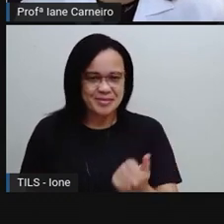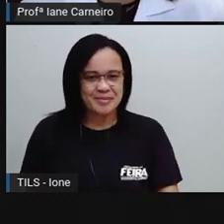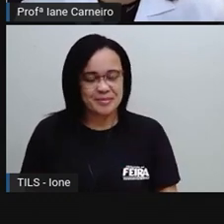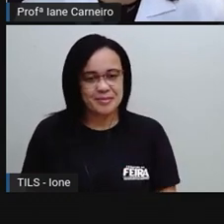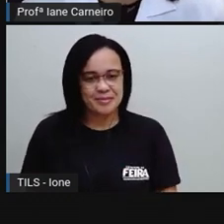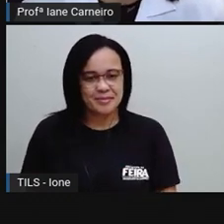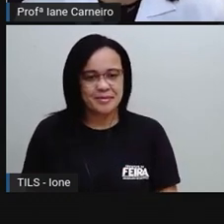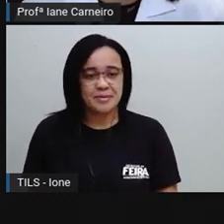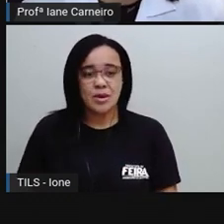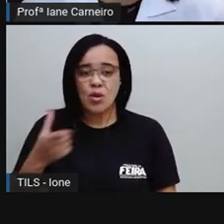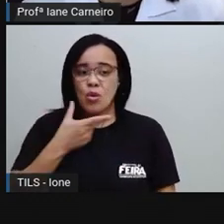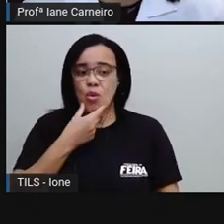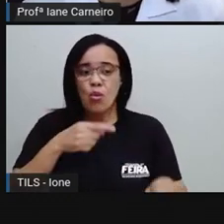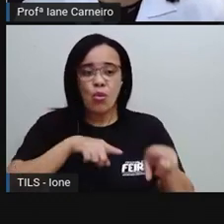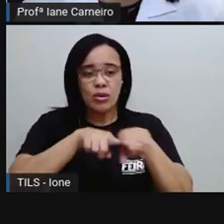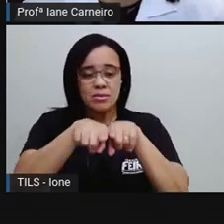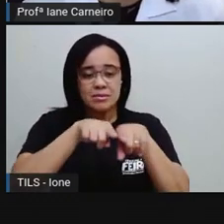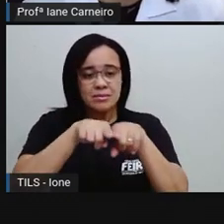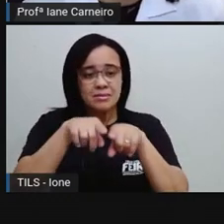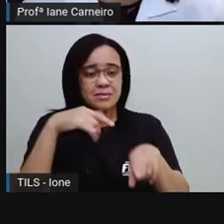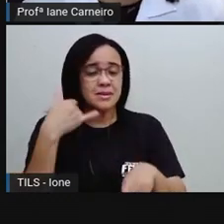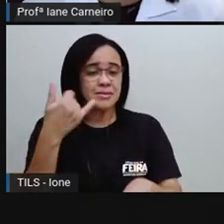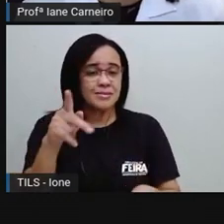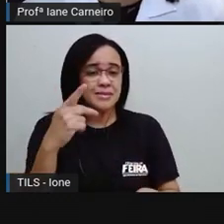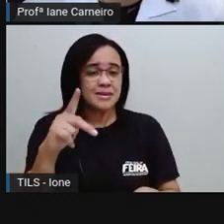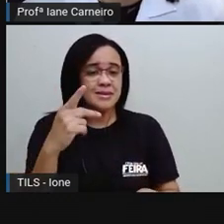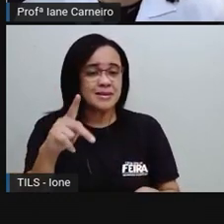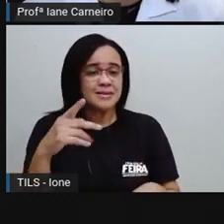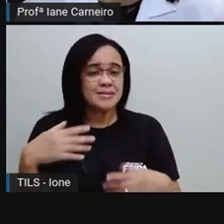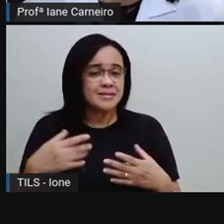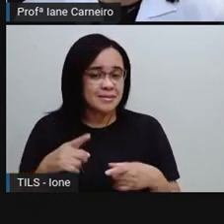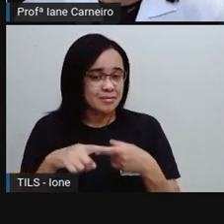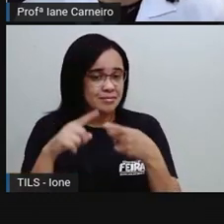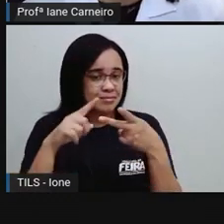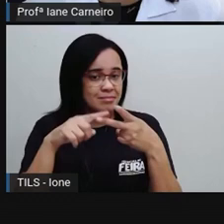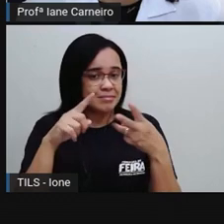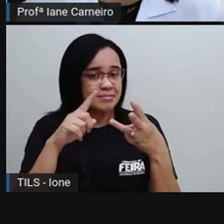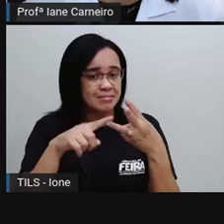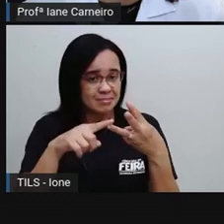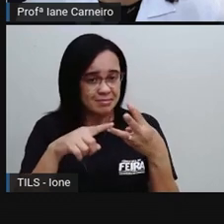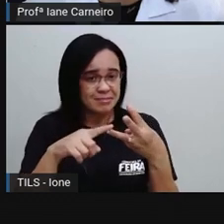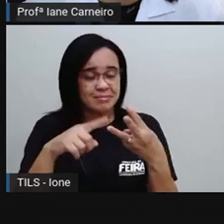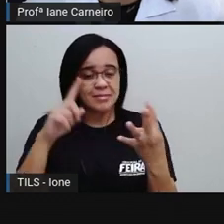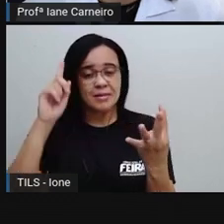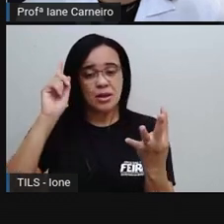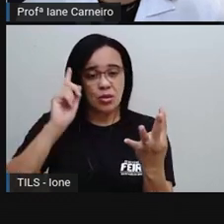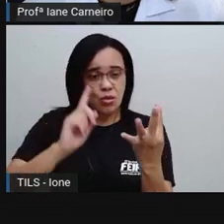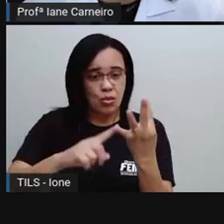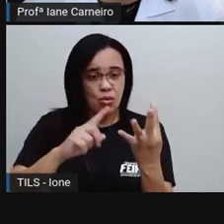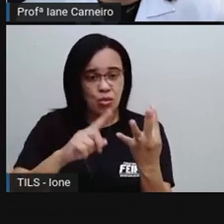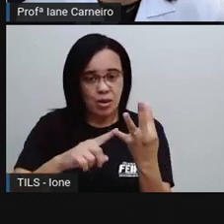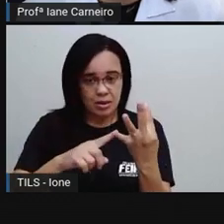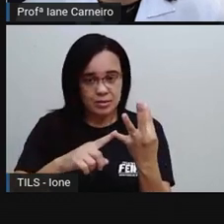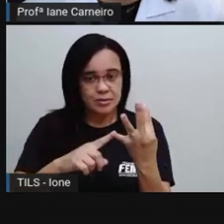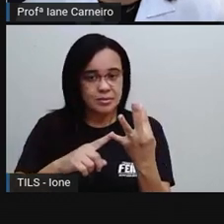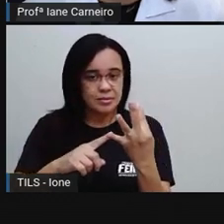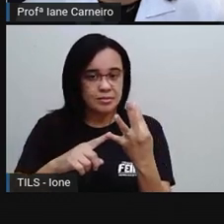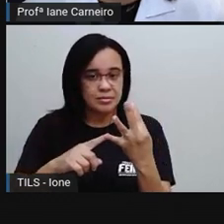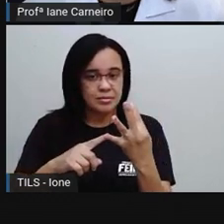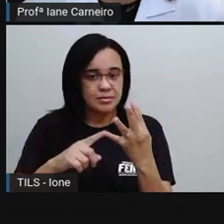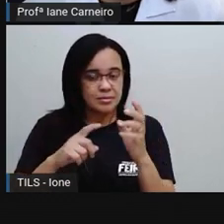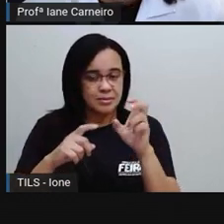O irmão de Pedro bebeu um, dois, três, quatro,